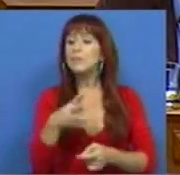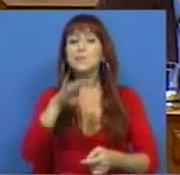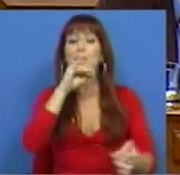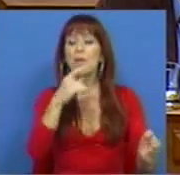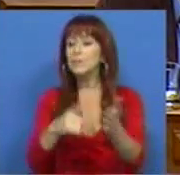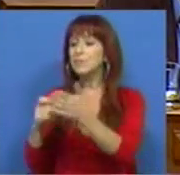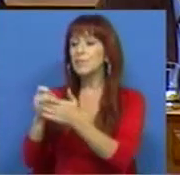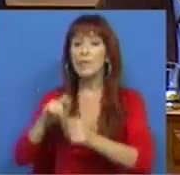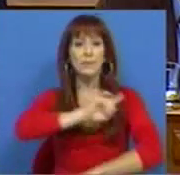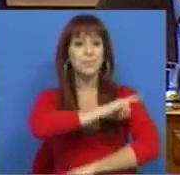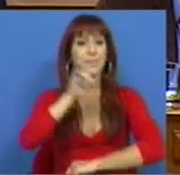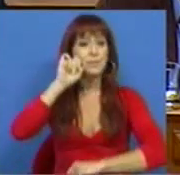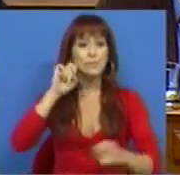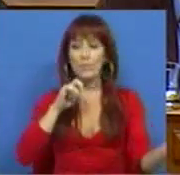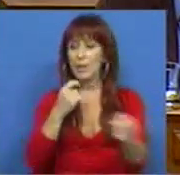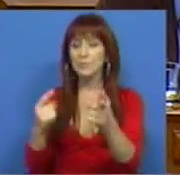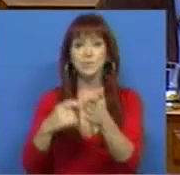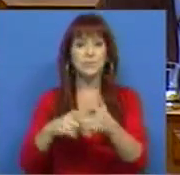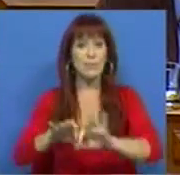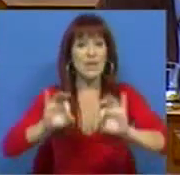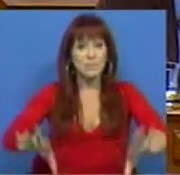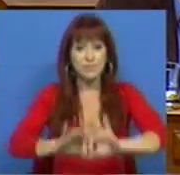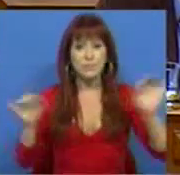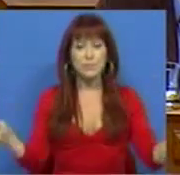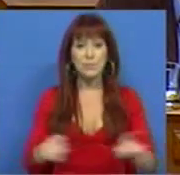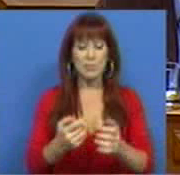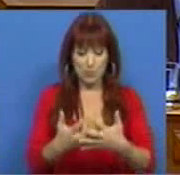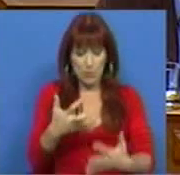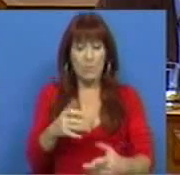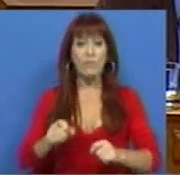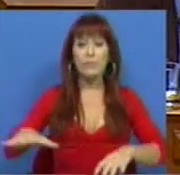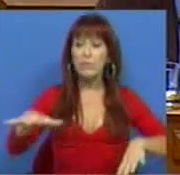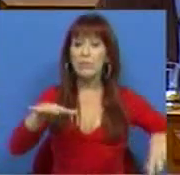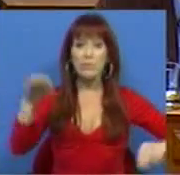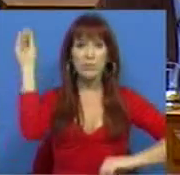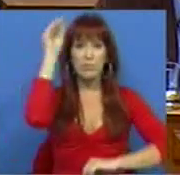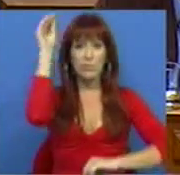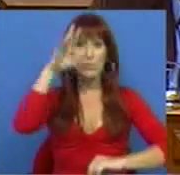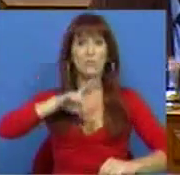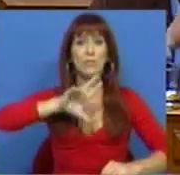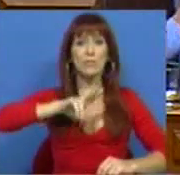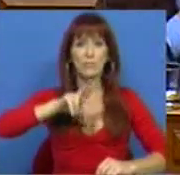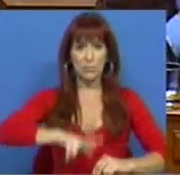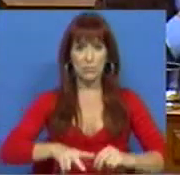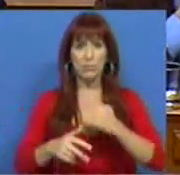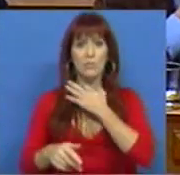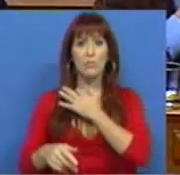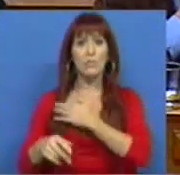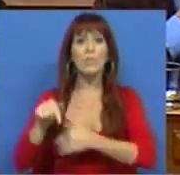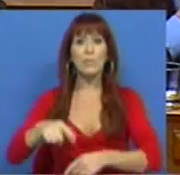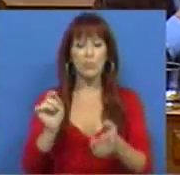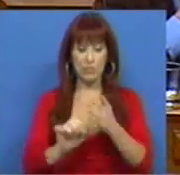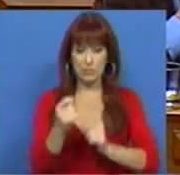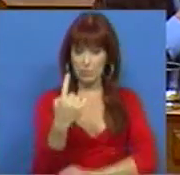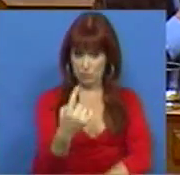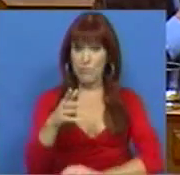nas forças de segurança, com particular destaque para as zonas do interior do país. E isto é um